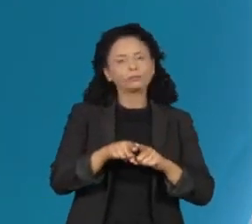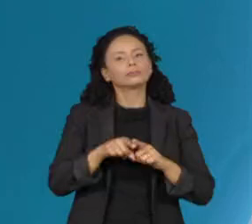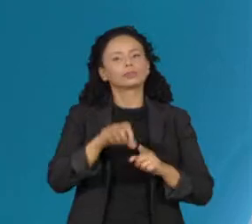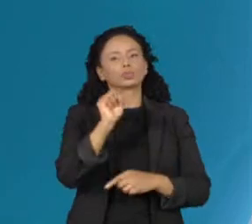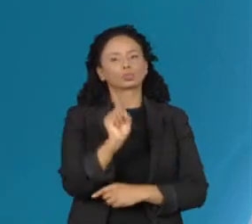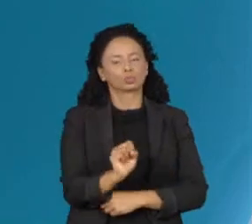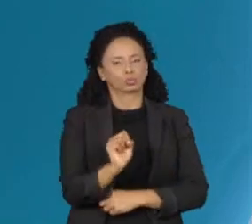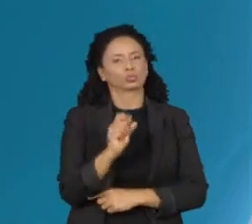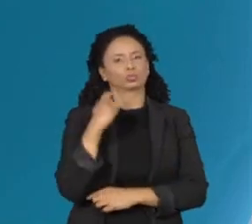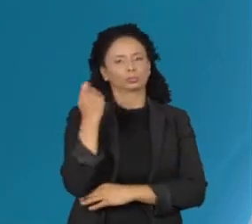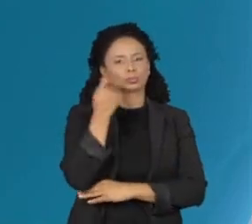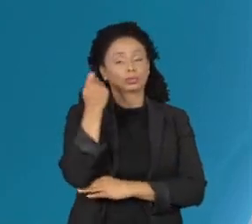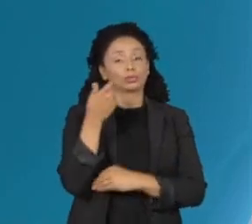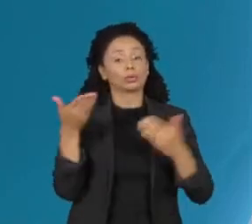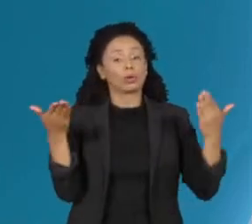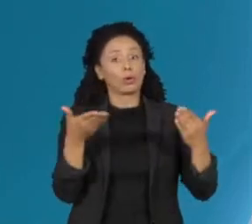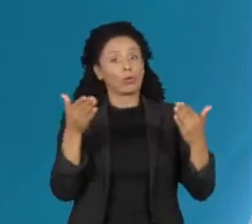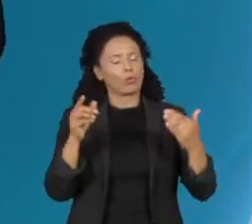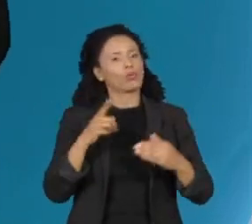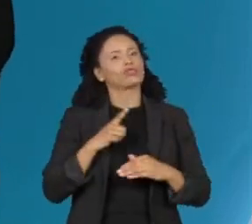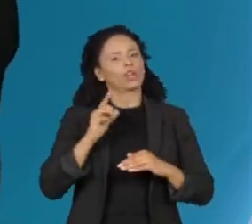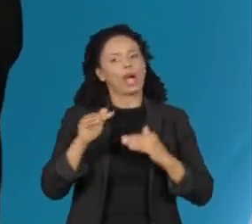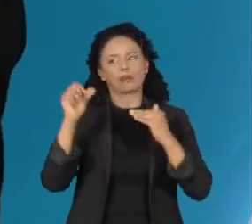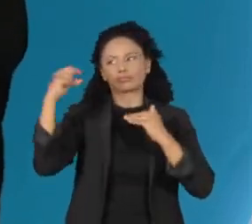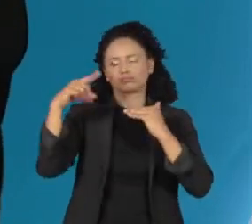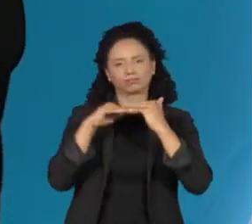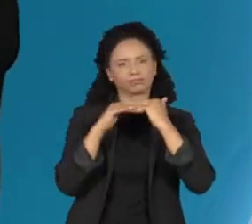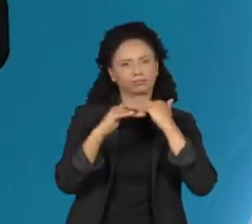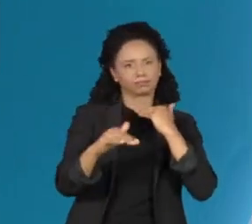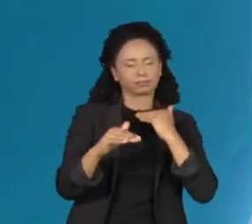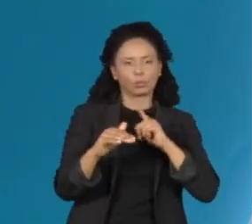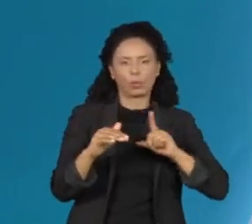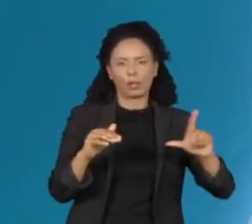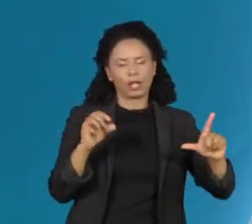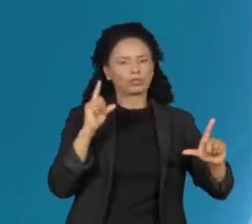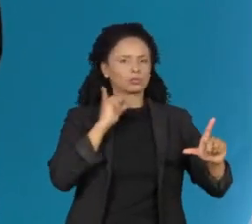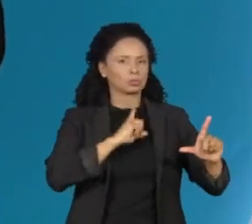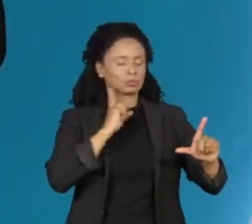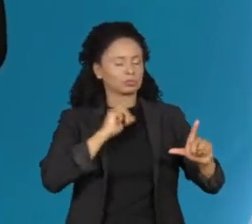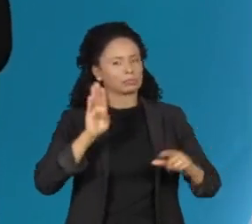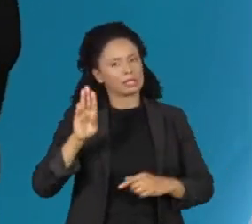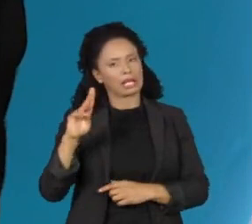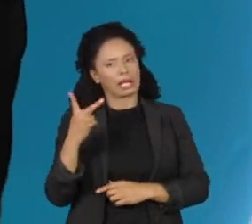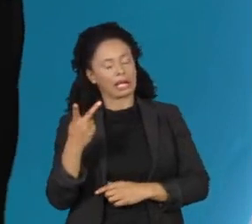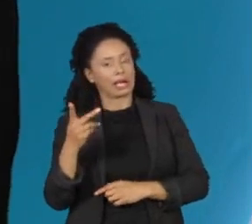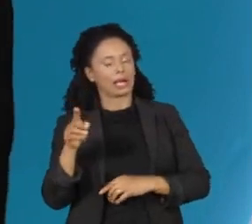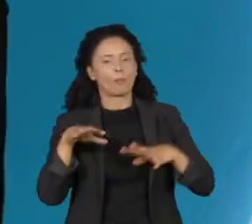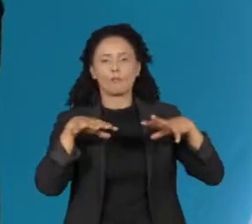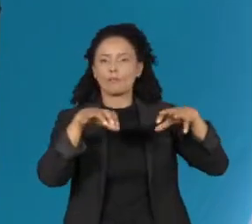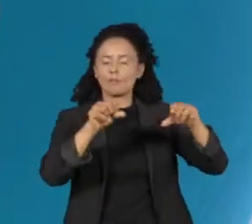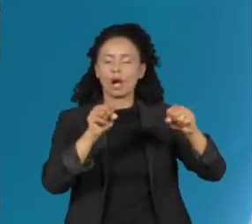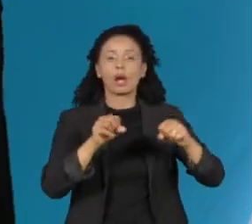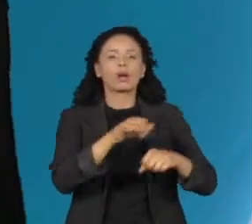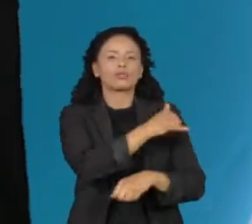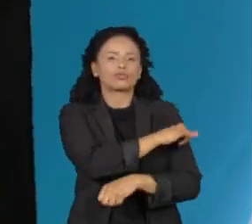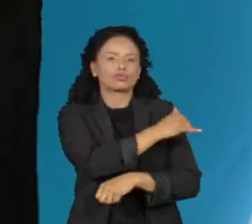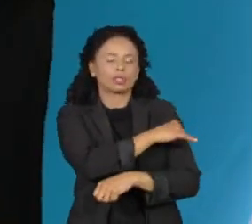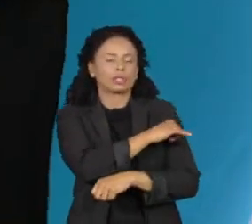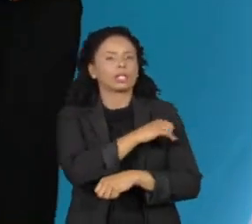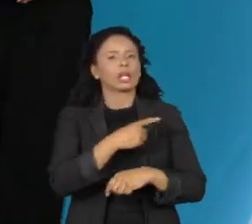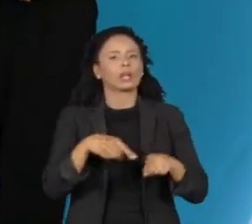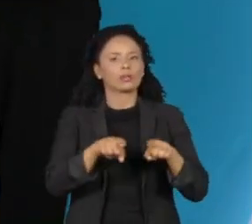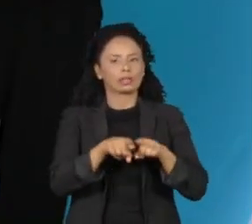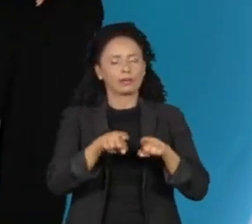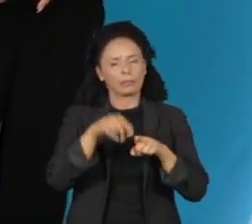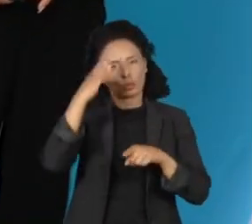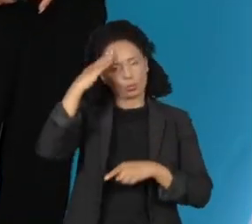Brasil hoje com tempo firme, sem chuva no leste de Minas, na região da Grande Belo Horizonte, no Rio de Janeiro, em Curitiba e também